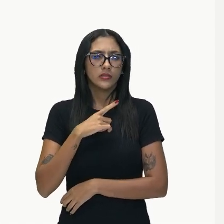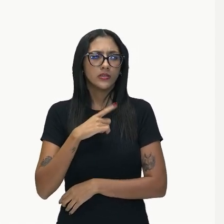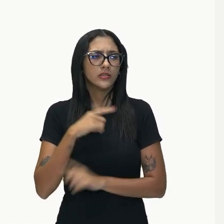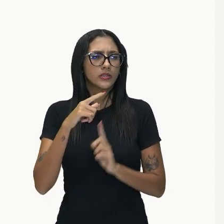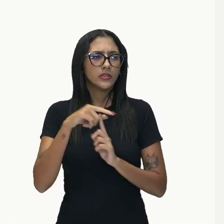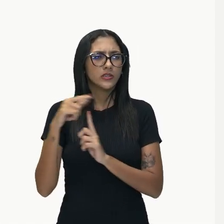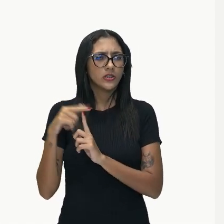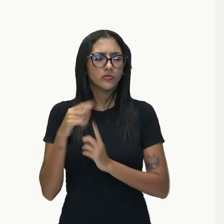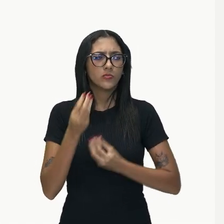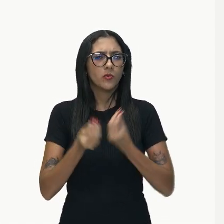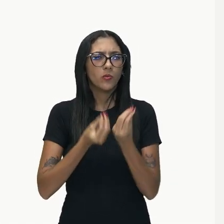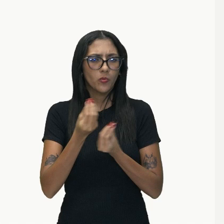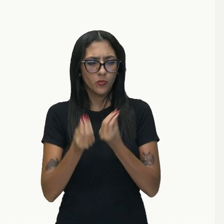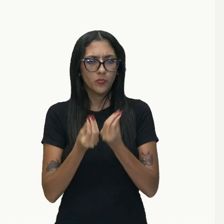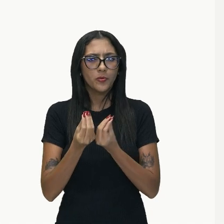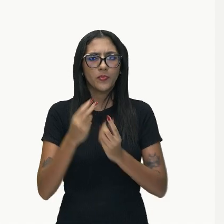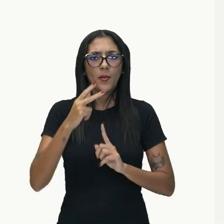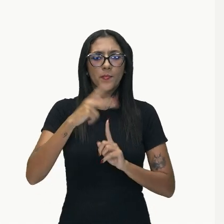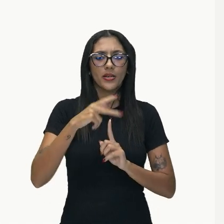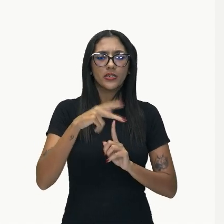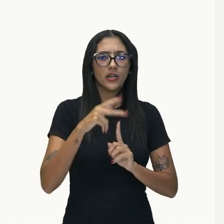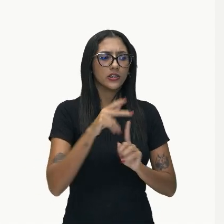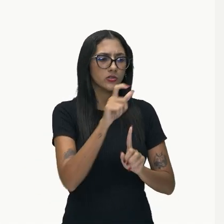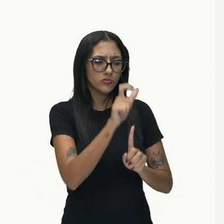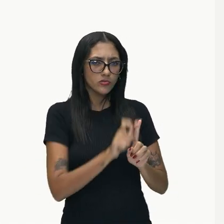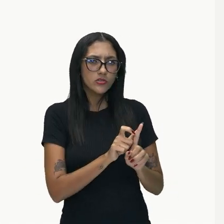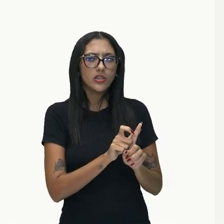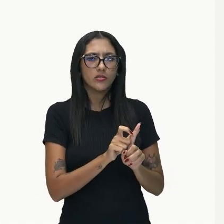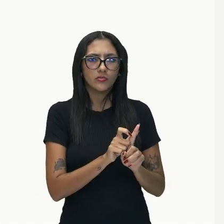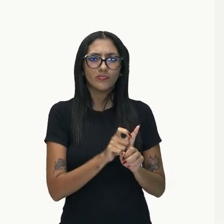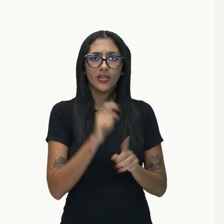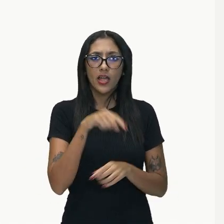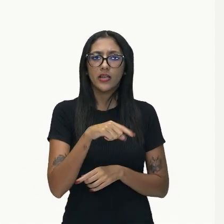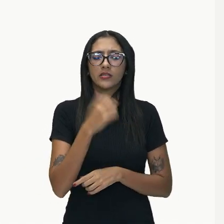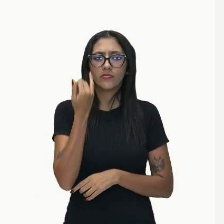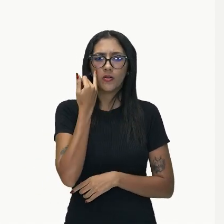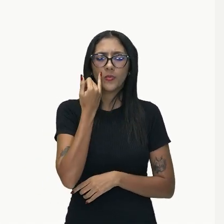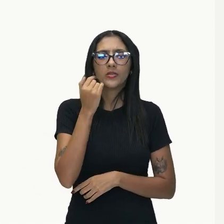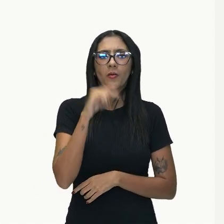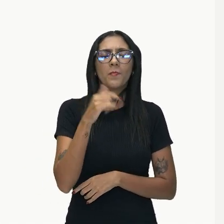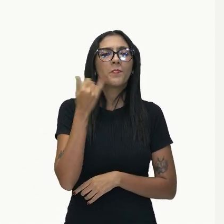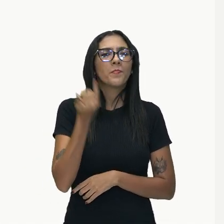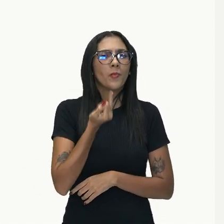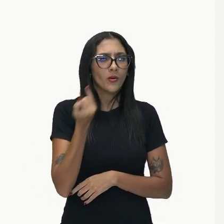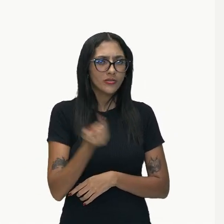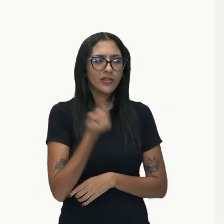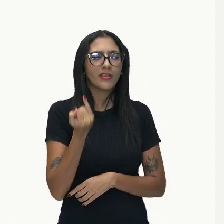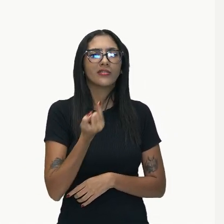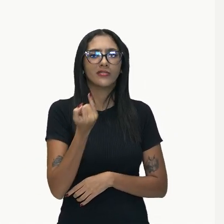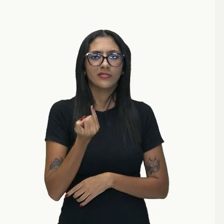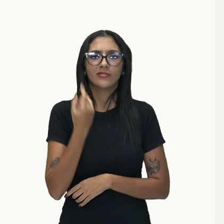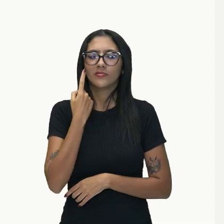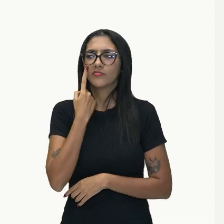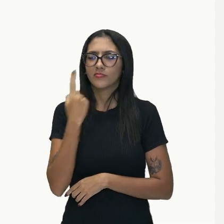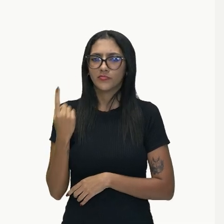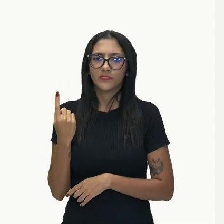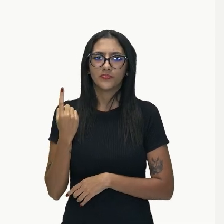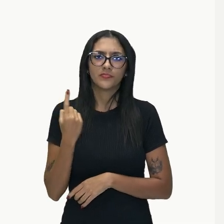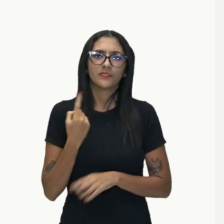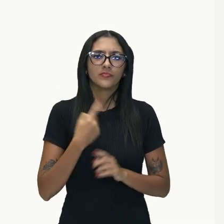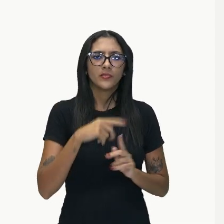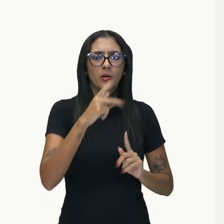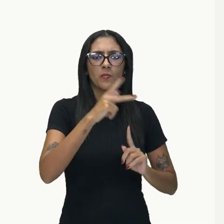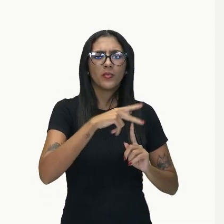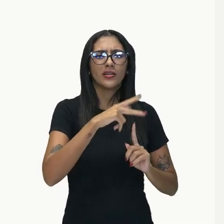predicativo do sujeito. Essa informação aqui é importante. É uma oração que exerce a função de predicativo